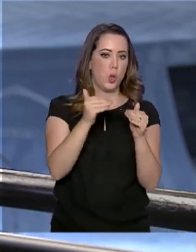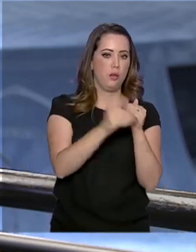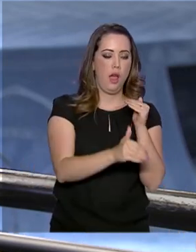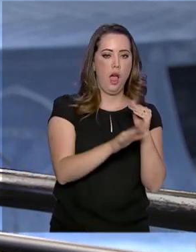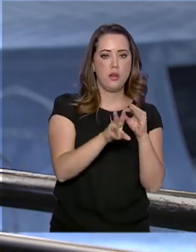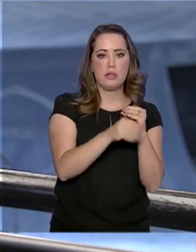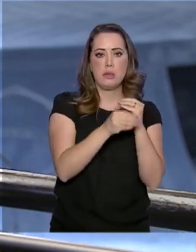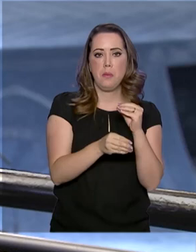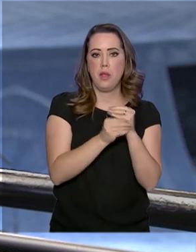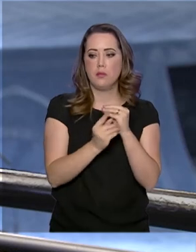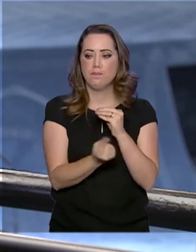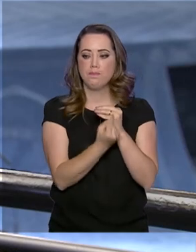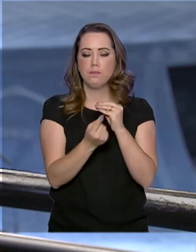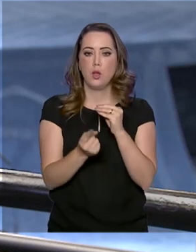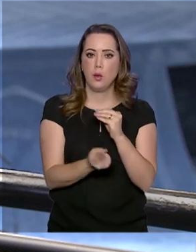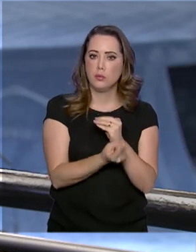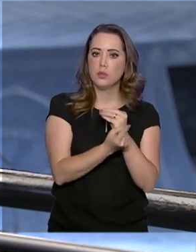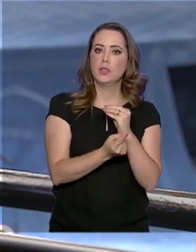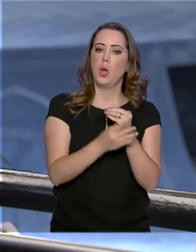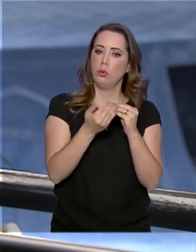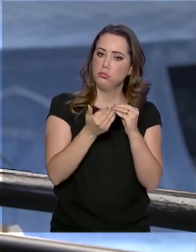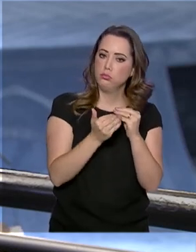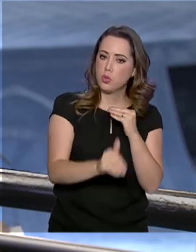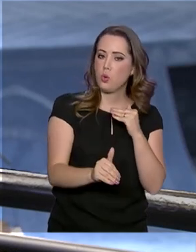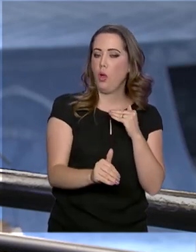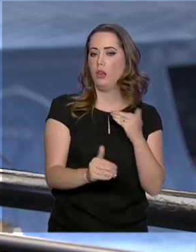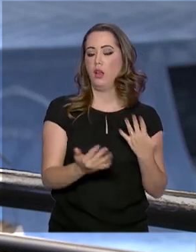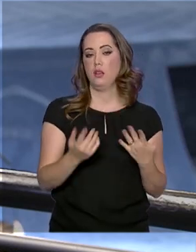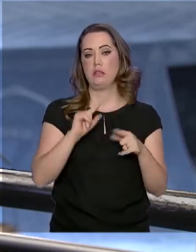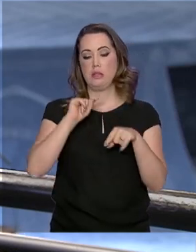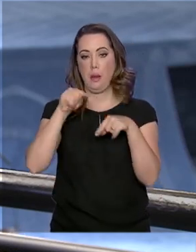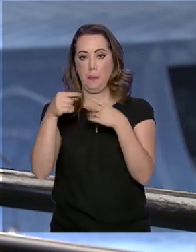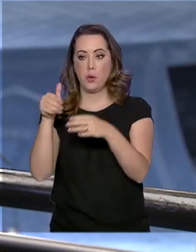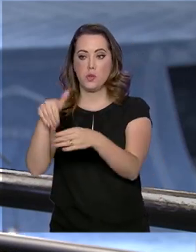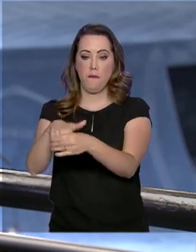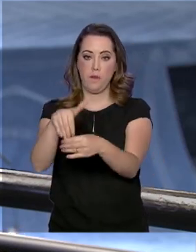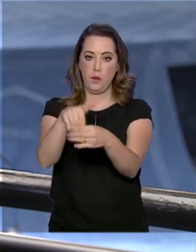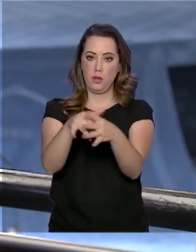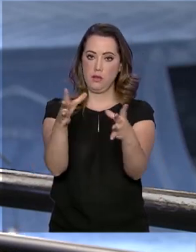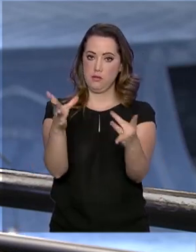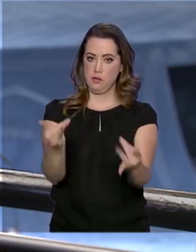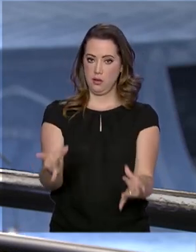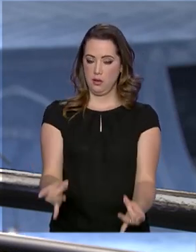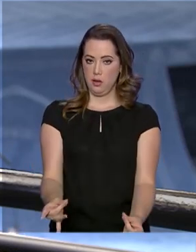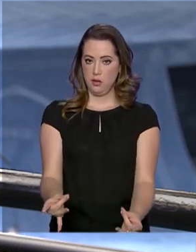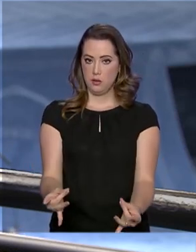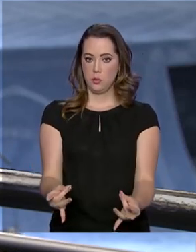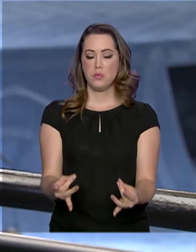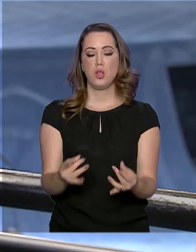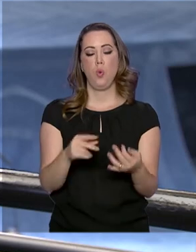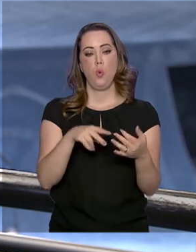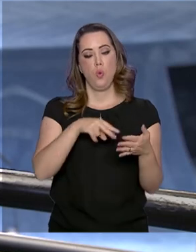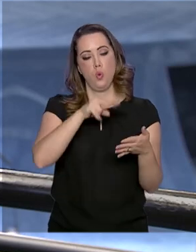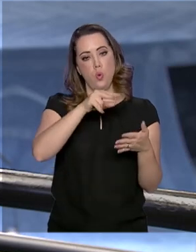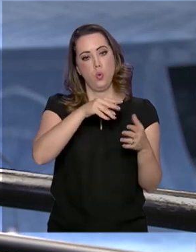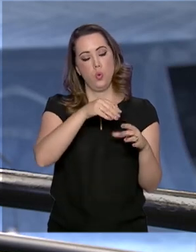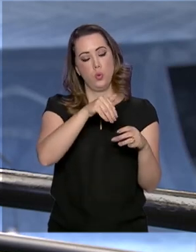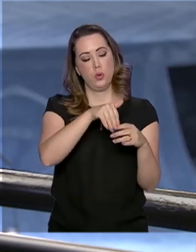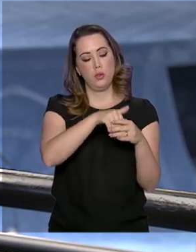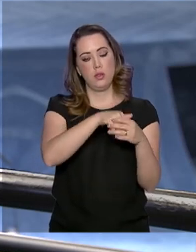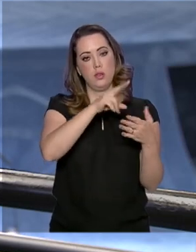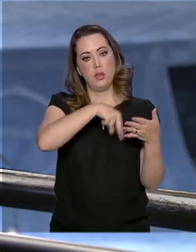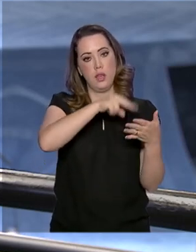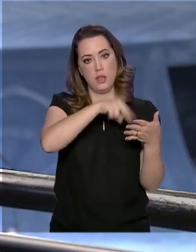e assim que for concluída essa votação do texto base, eles devem passar a votação dos destaques. Para o texto base ser aprovado, ele precisa de